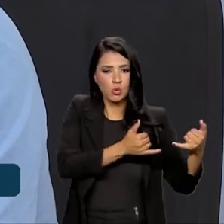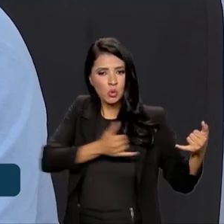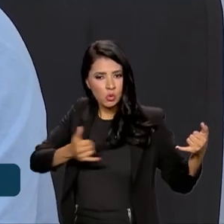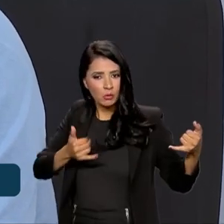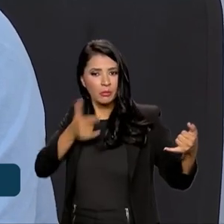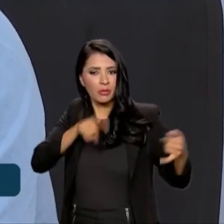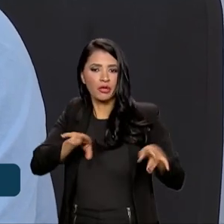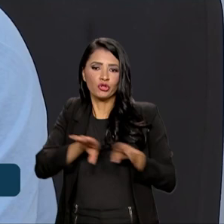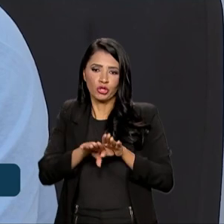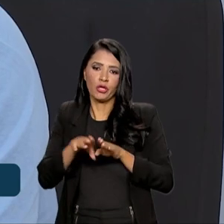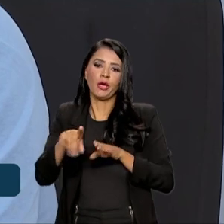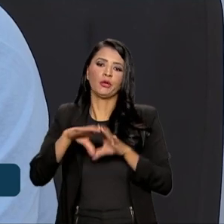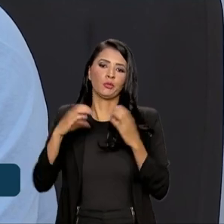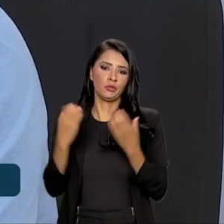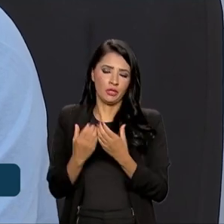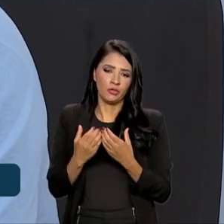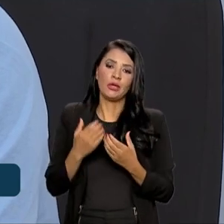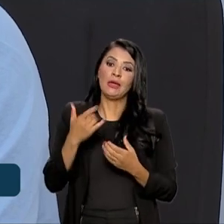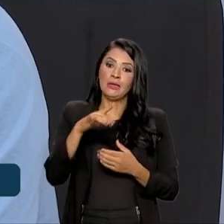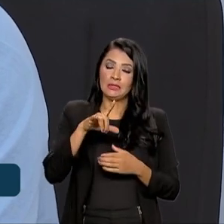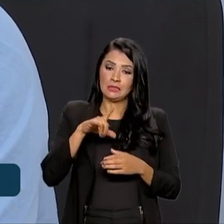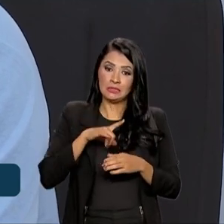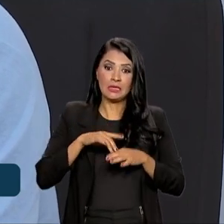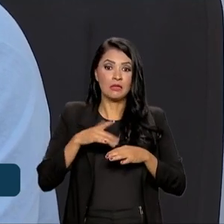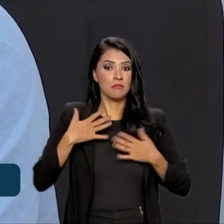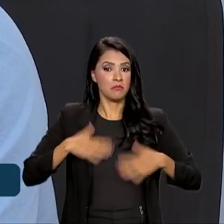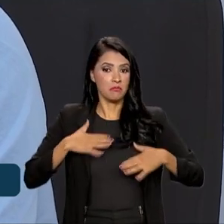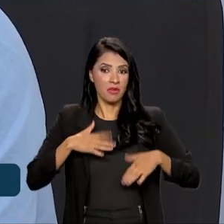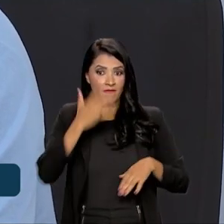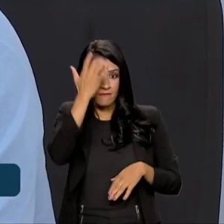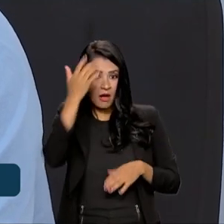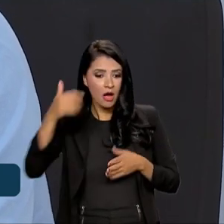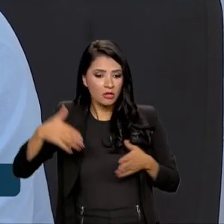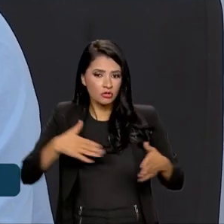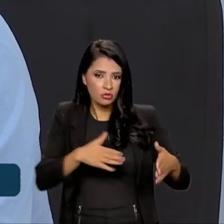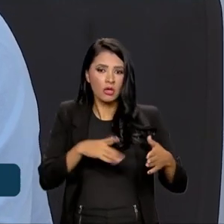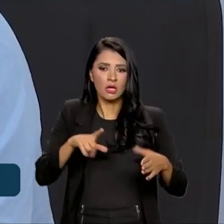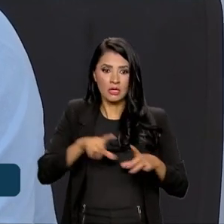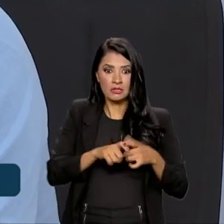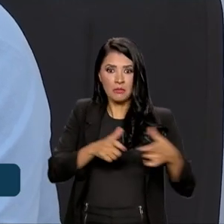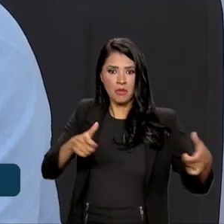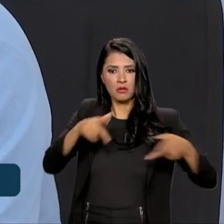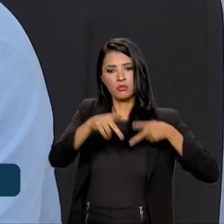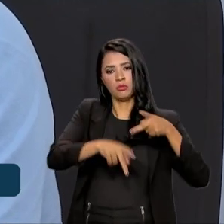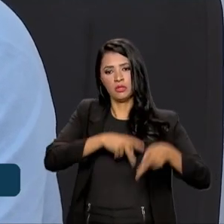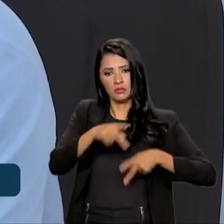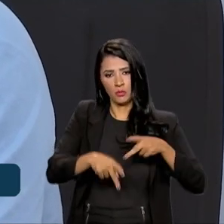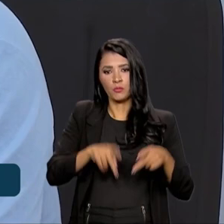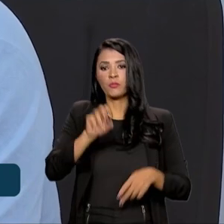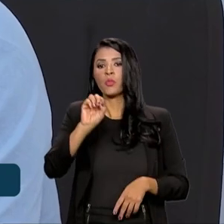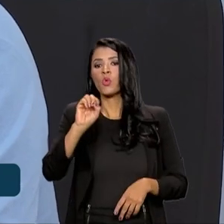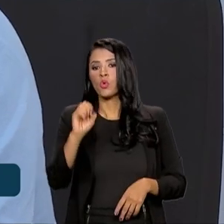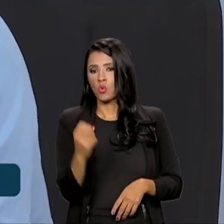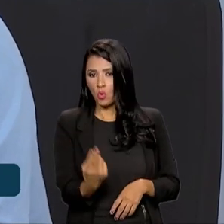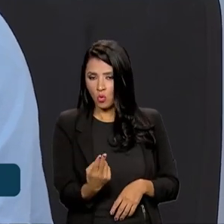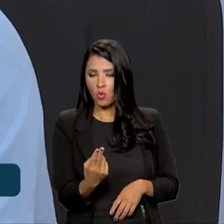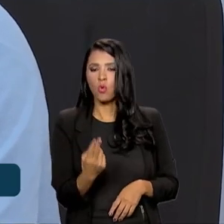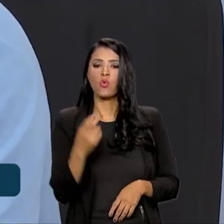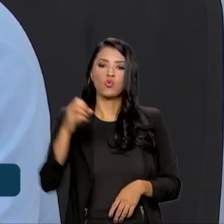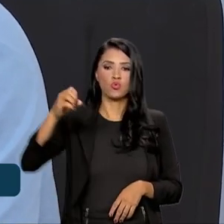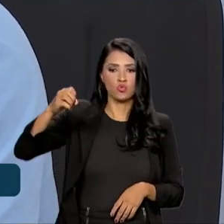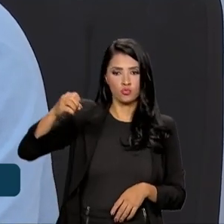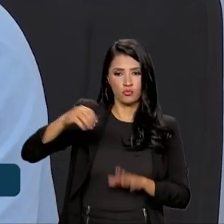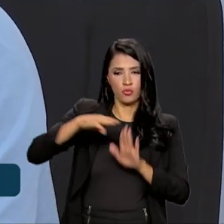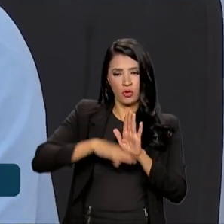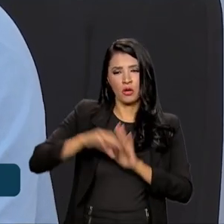especialmente quando você tem travessias mais tranquilas e um contingente populacional maior, ou a solução do Luz para